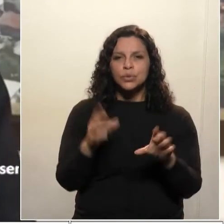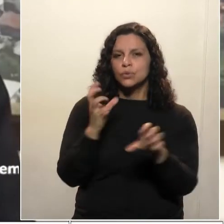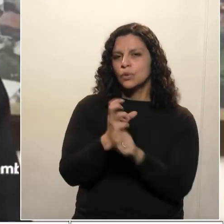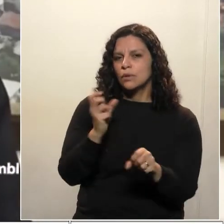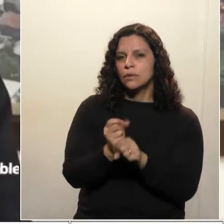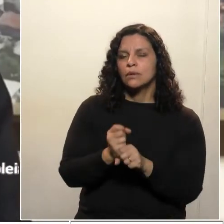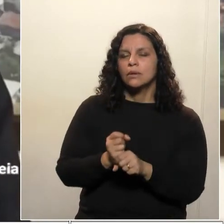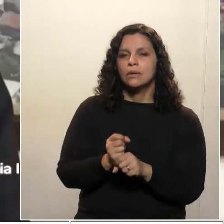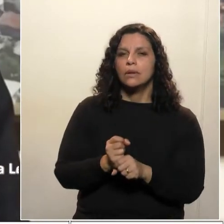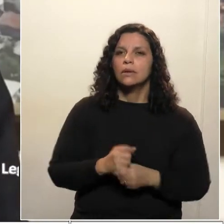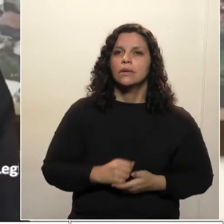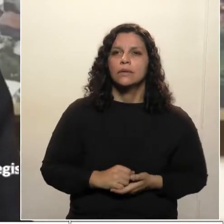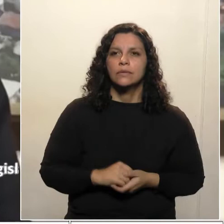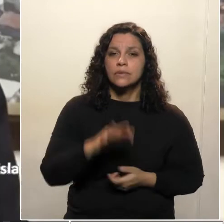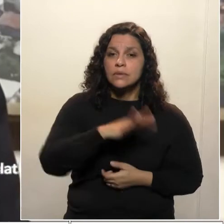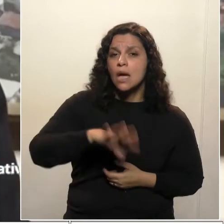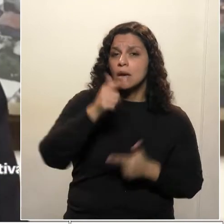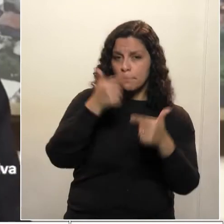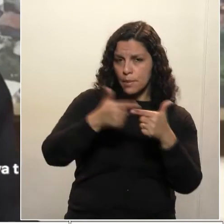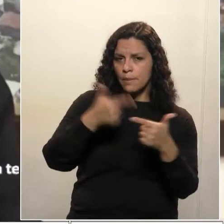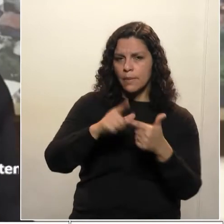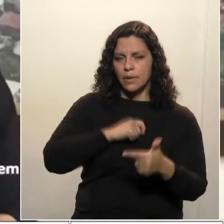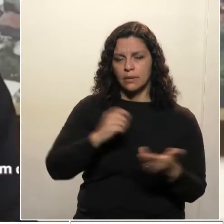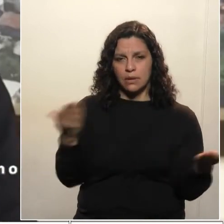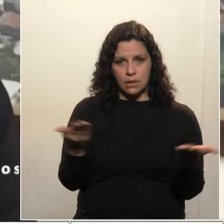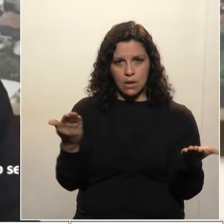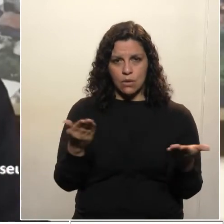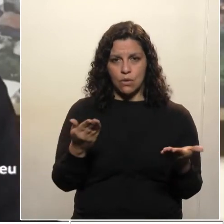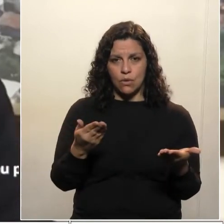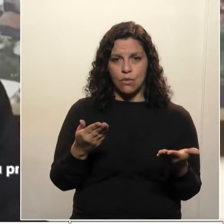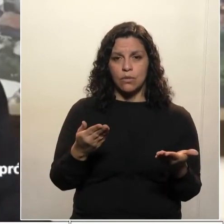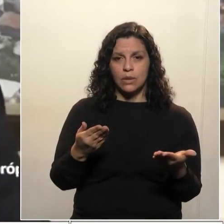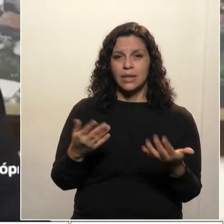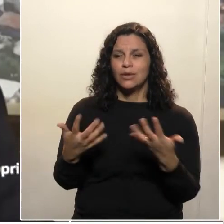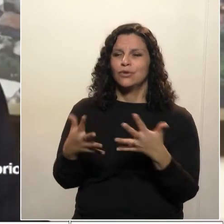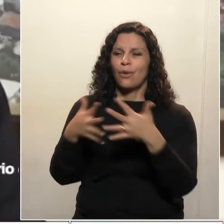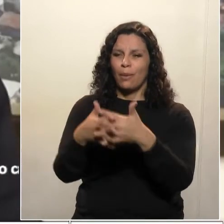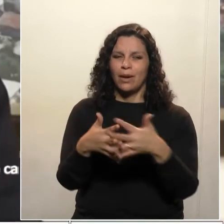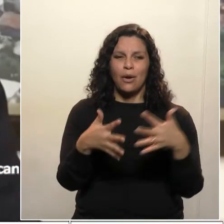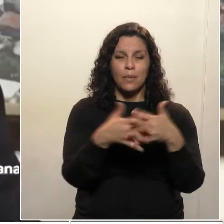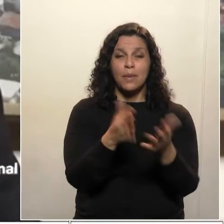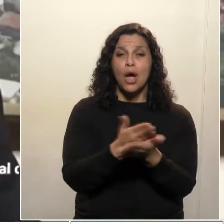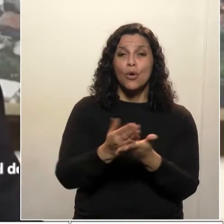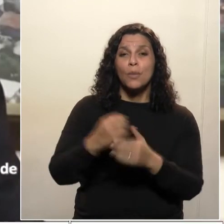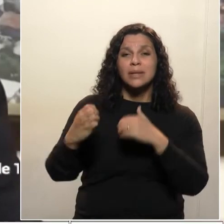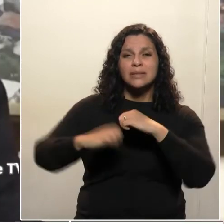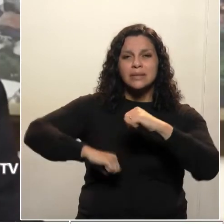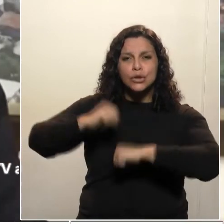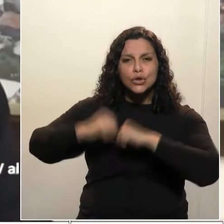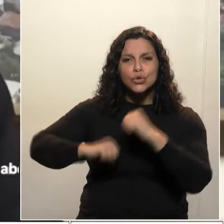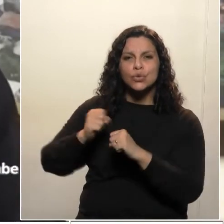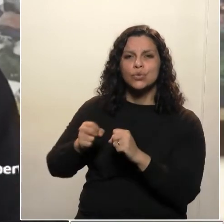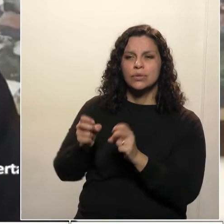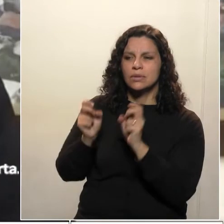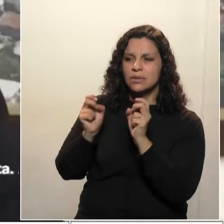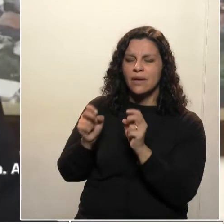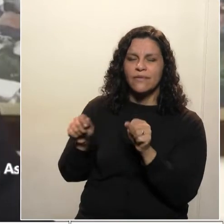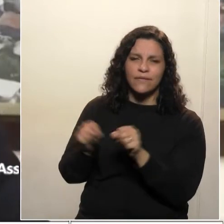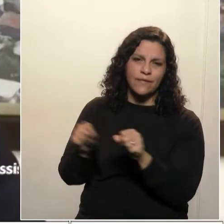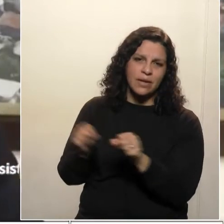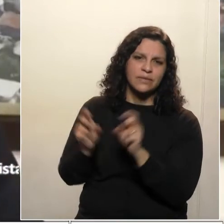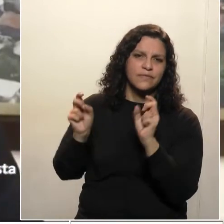parte dos problemas que vêm afetando produtores de frangos, especialmente